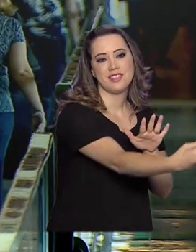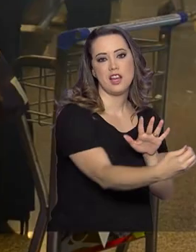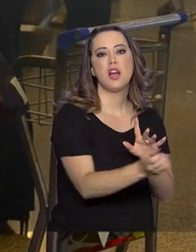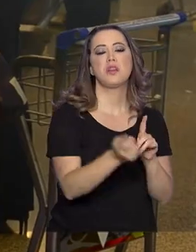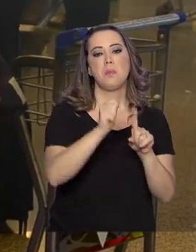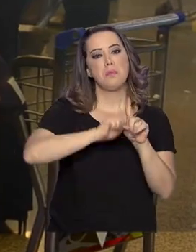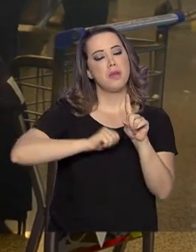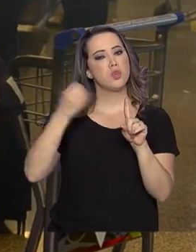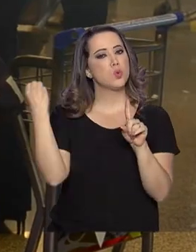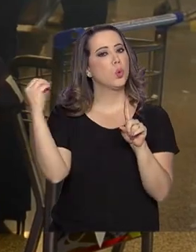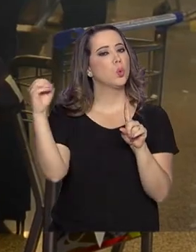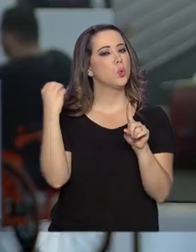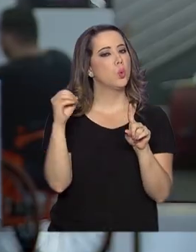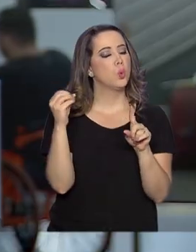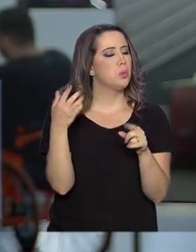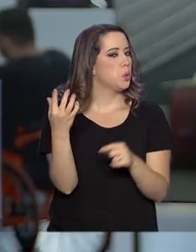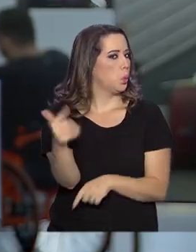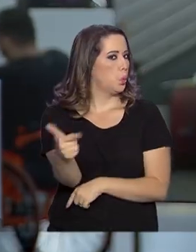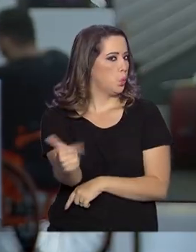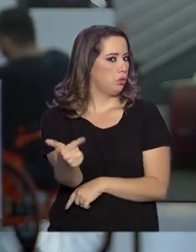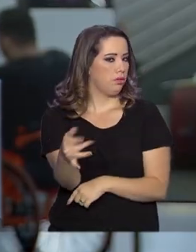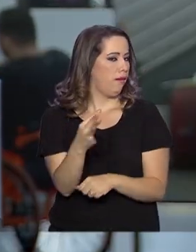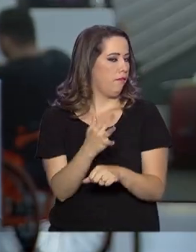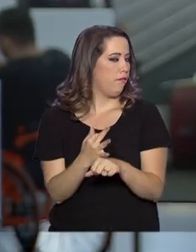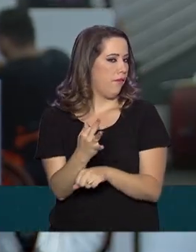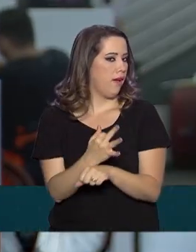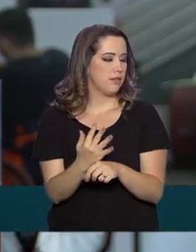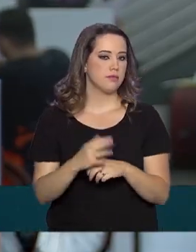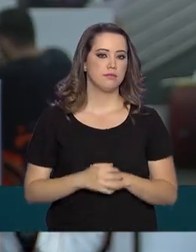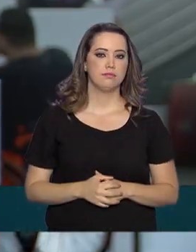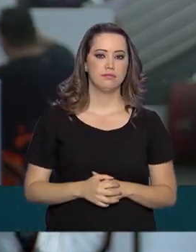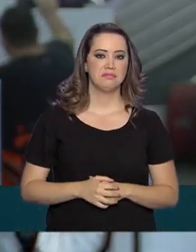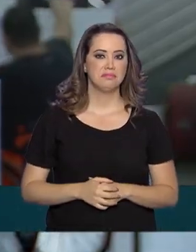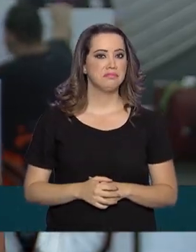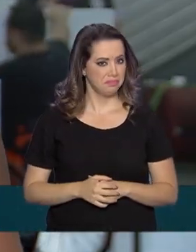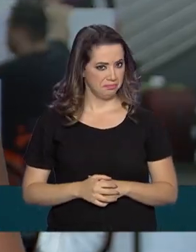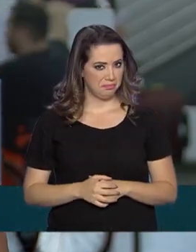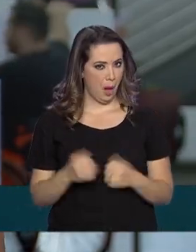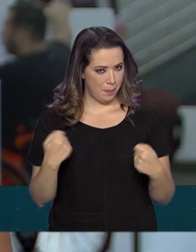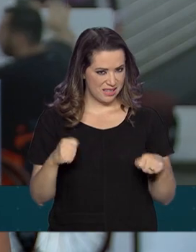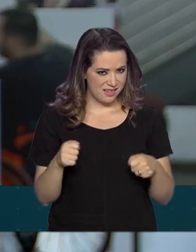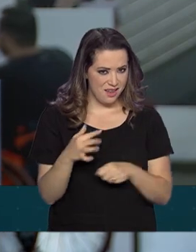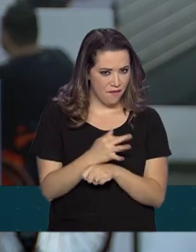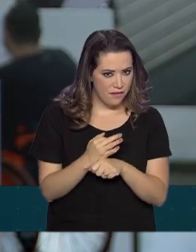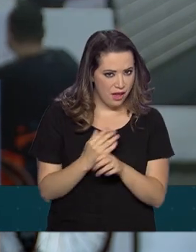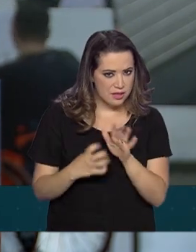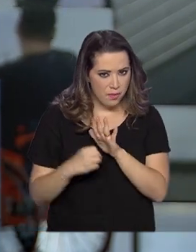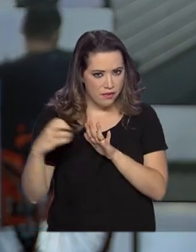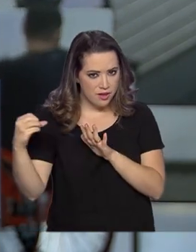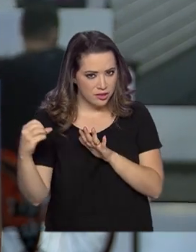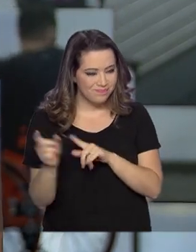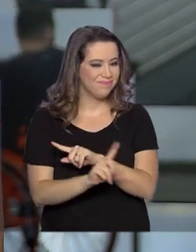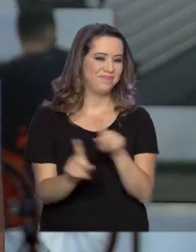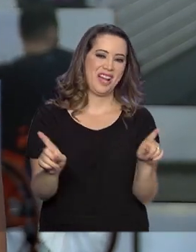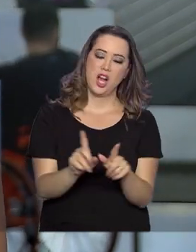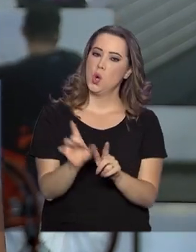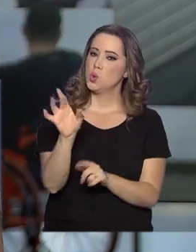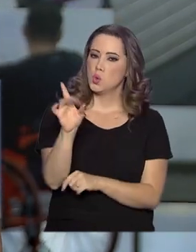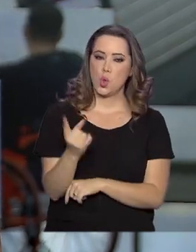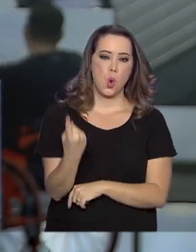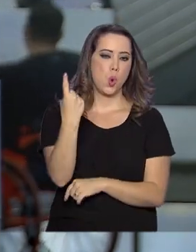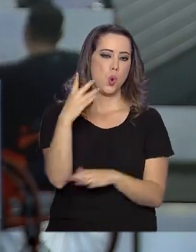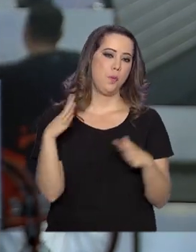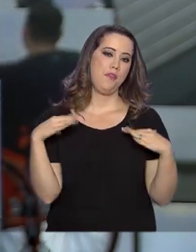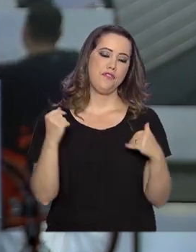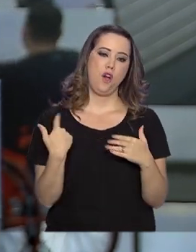fluxo não é de férias. E quem disse que precisa ser férias para viajar, né? Basta uma folguinha no trabalho, nos